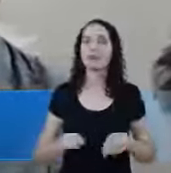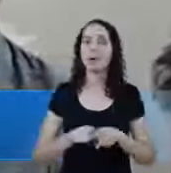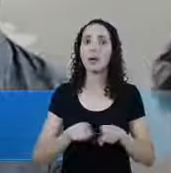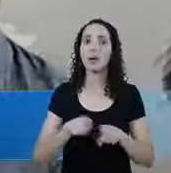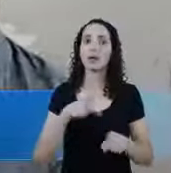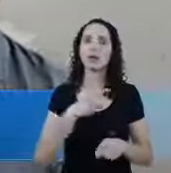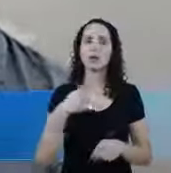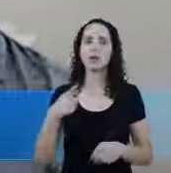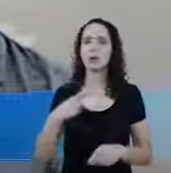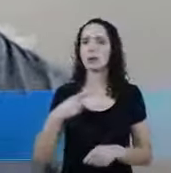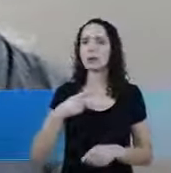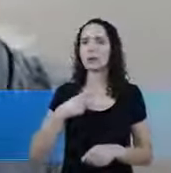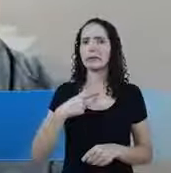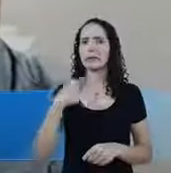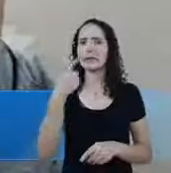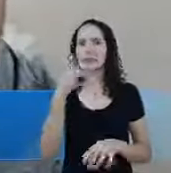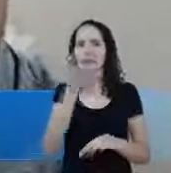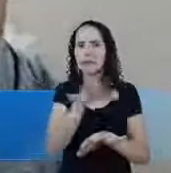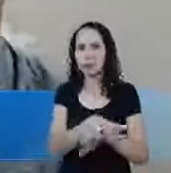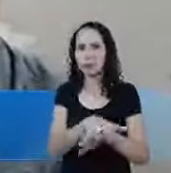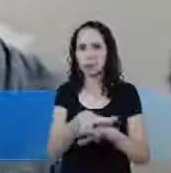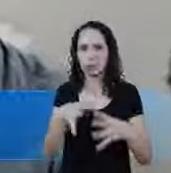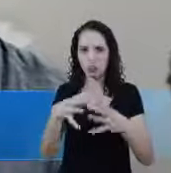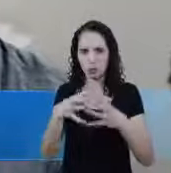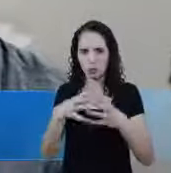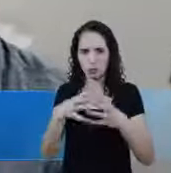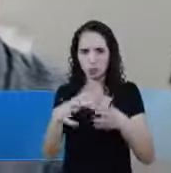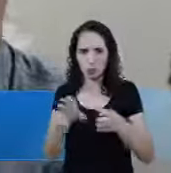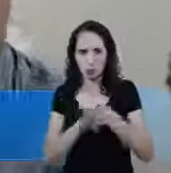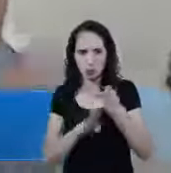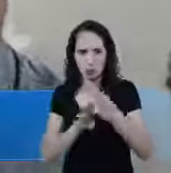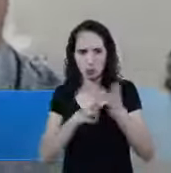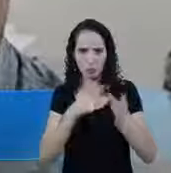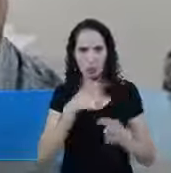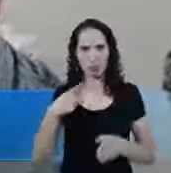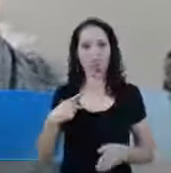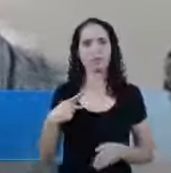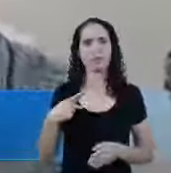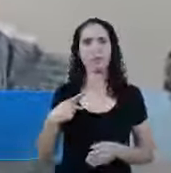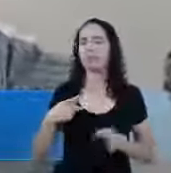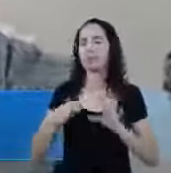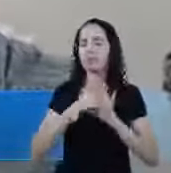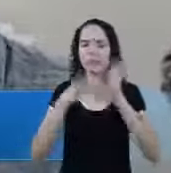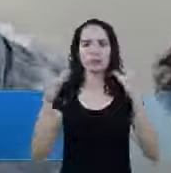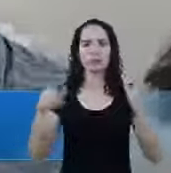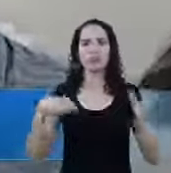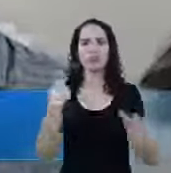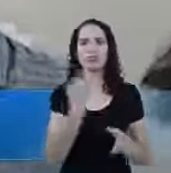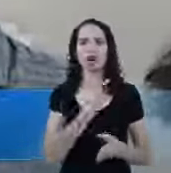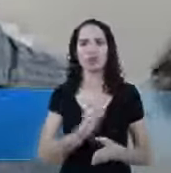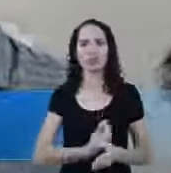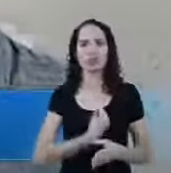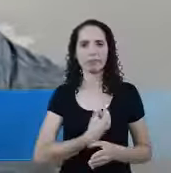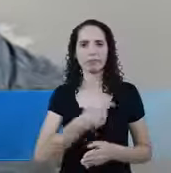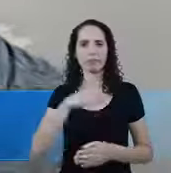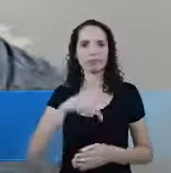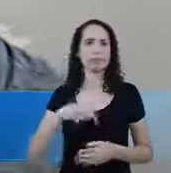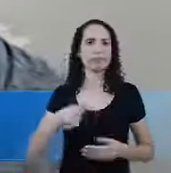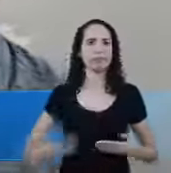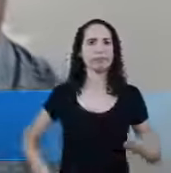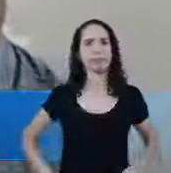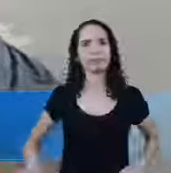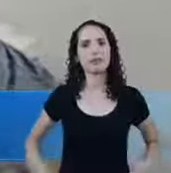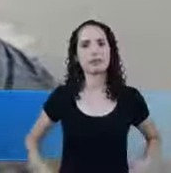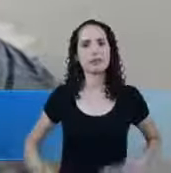afiliado ao Conselho Que precisa Nós estamos aqui para te servir Junto com todos os nossos irmãos aqui Da cidade de